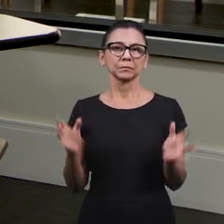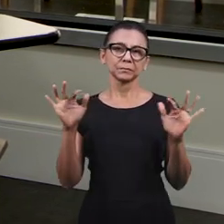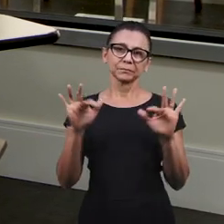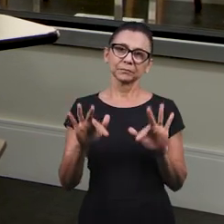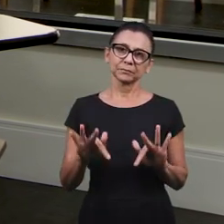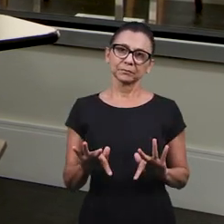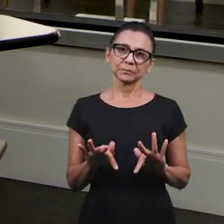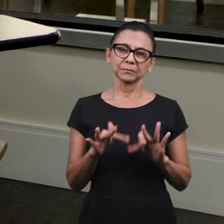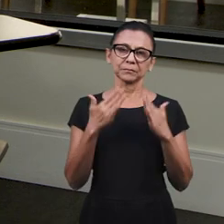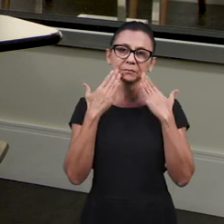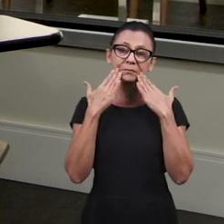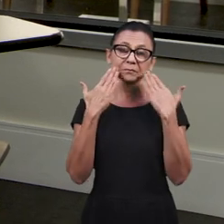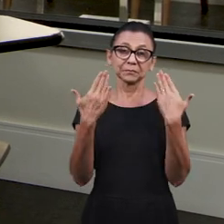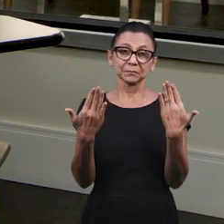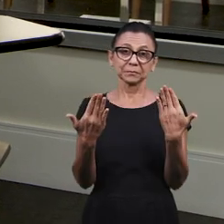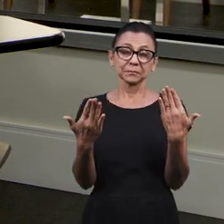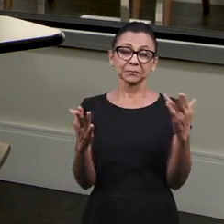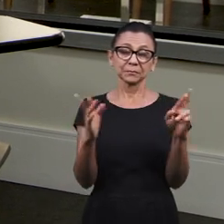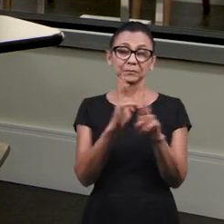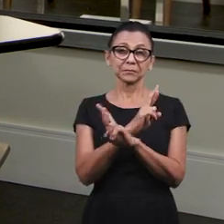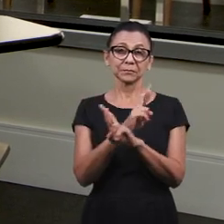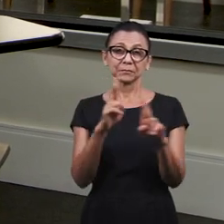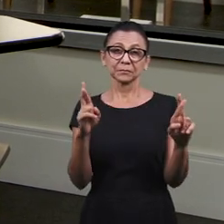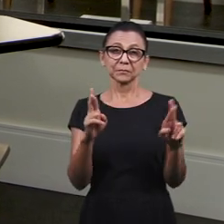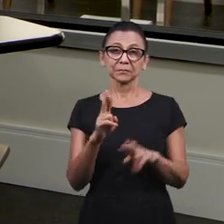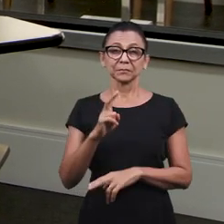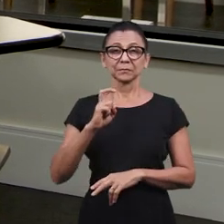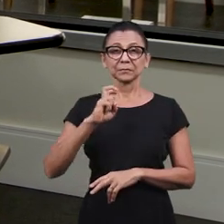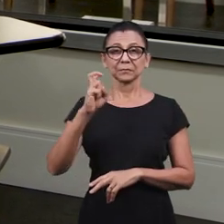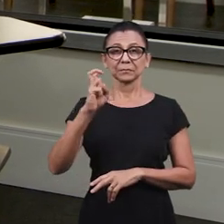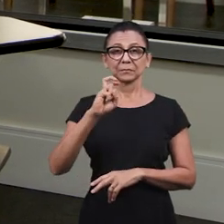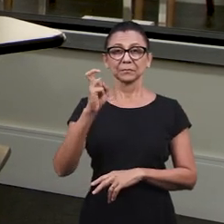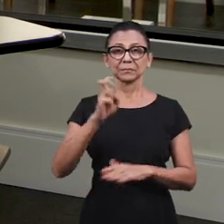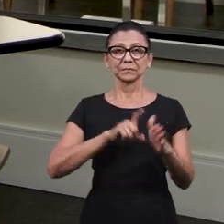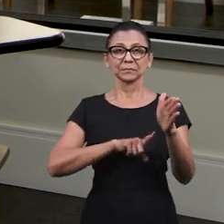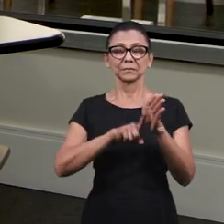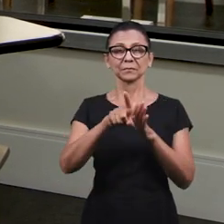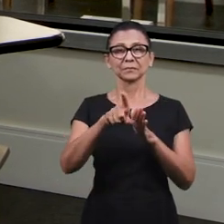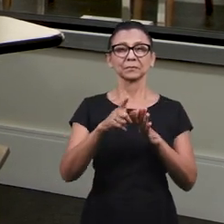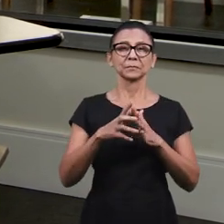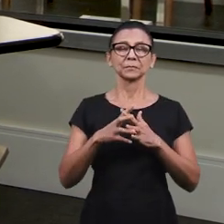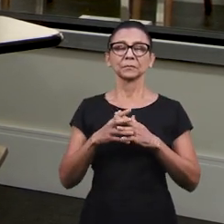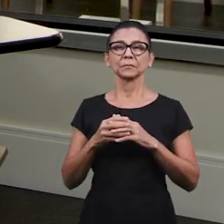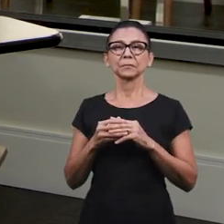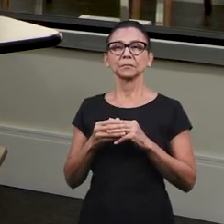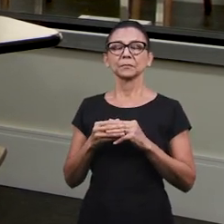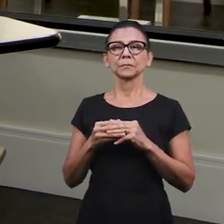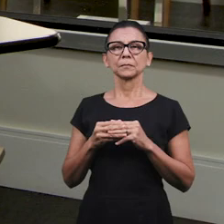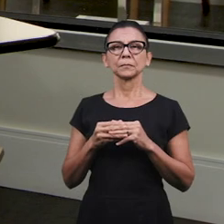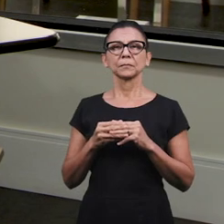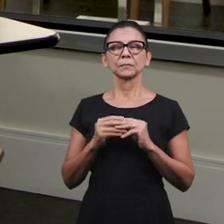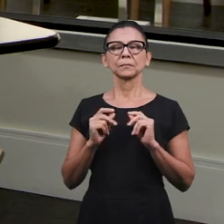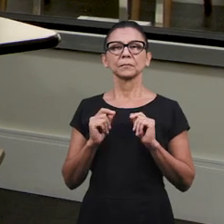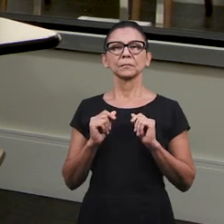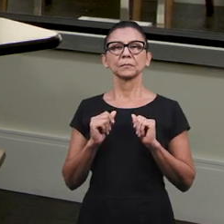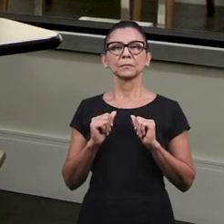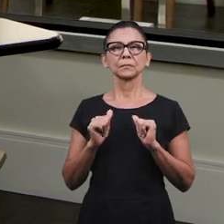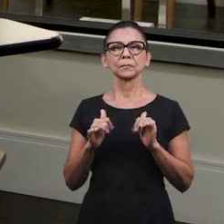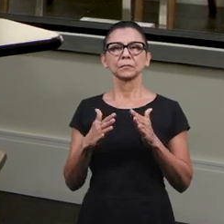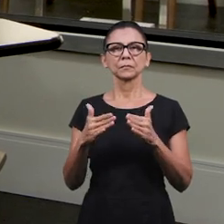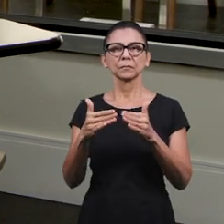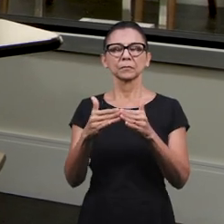nossa apresentação de agora, relacionando aqui a quinta pergunta. E a nossa quinta pergunta foi